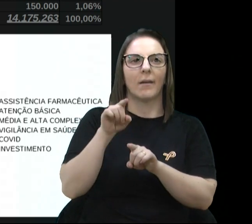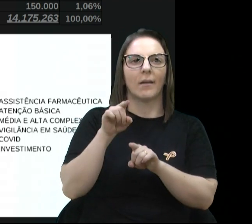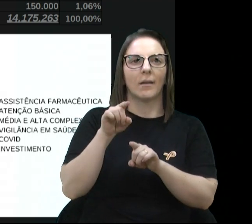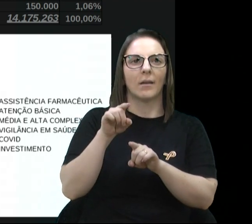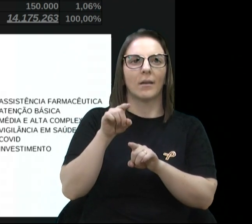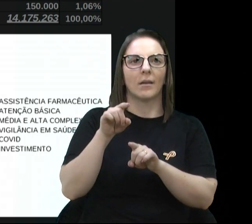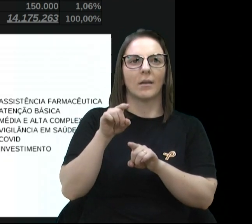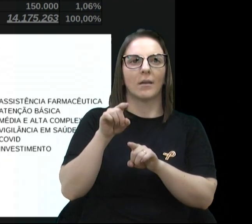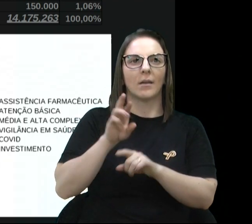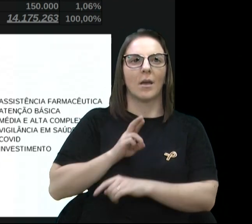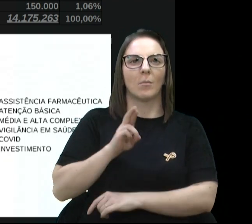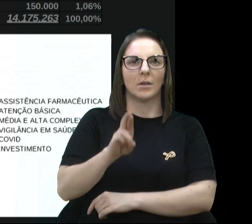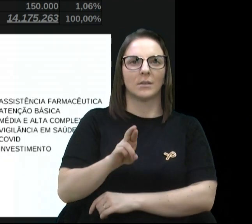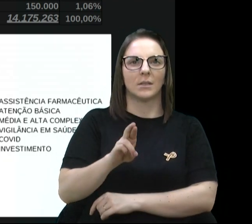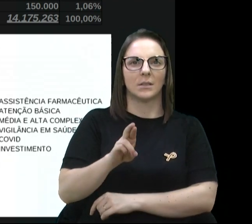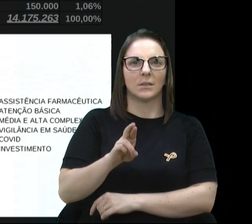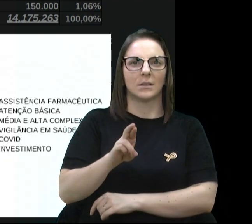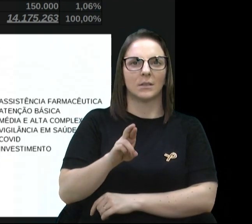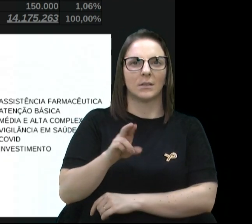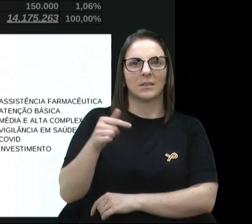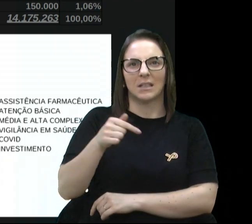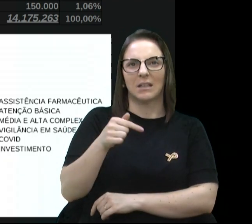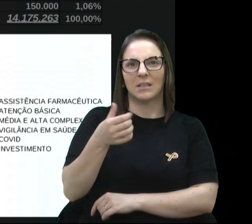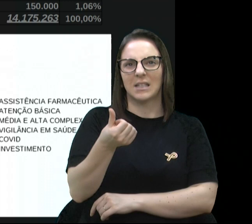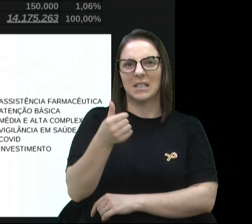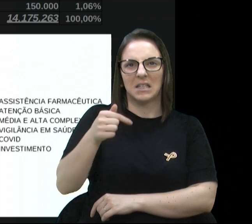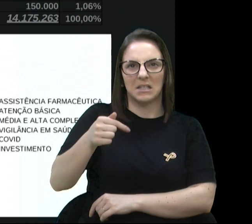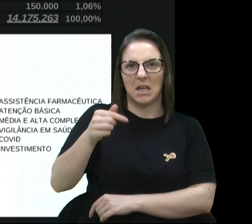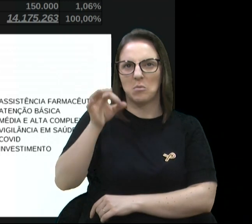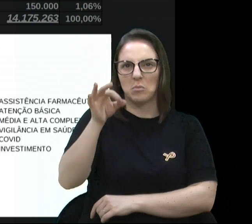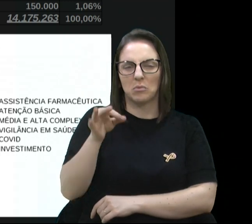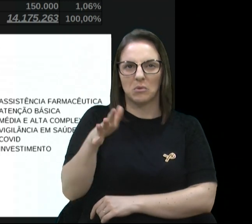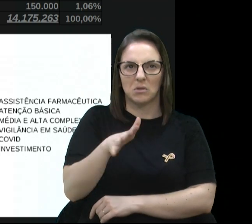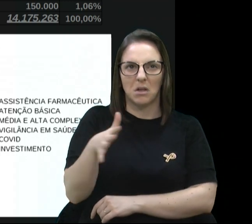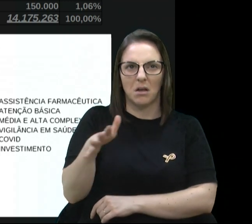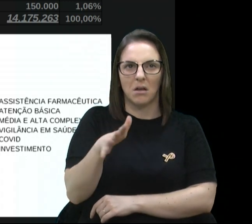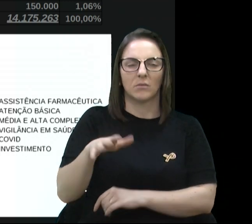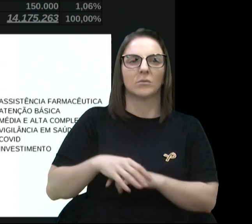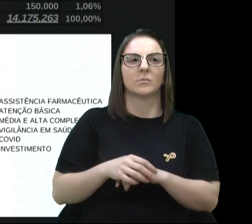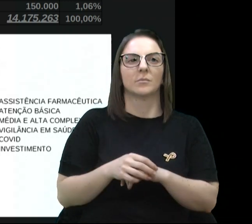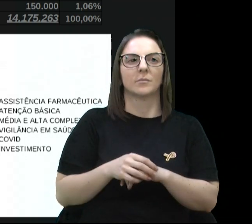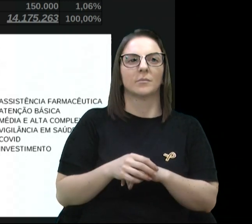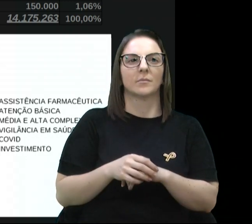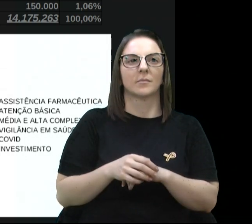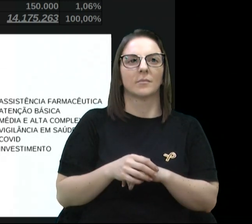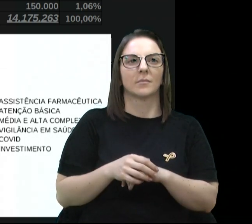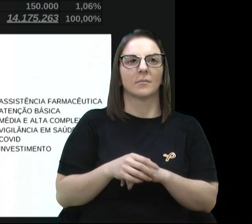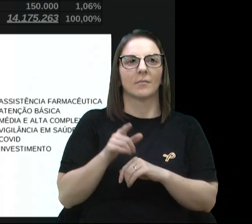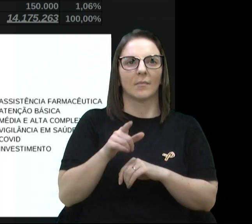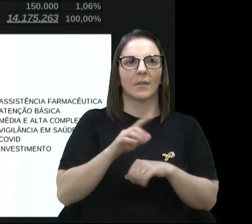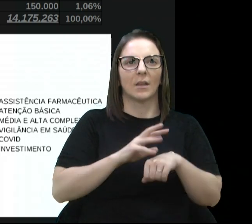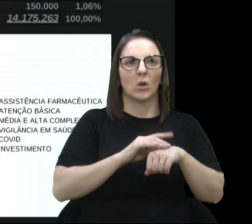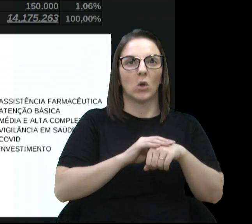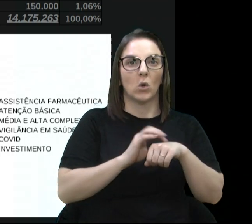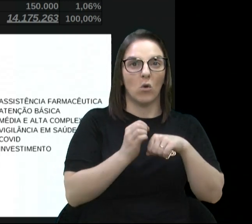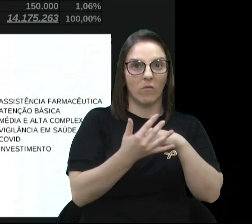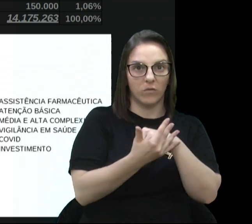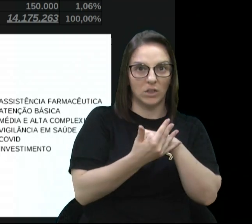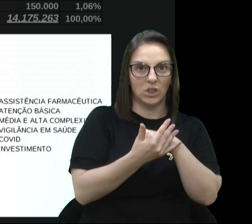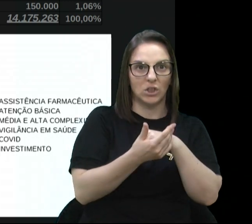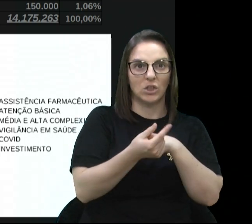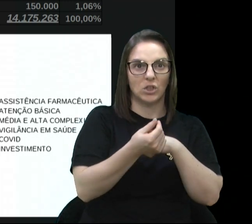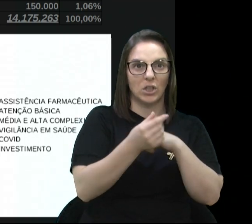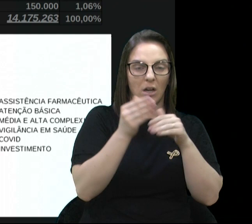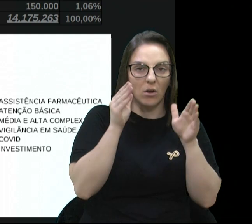,62%. E COVID, verba para COVID, estou com COVID,